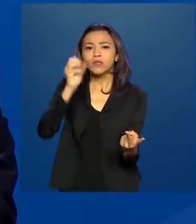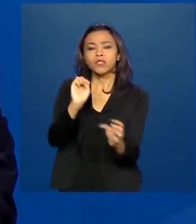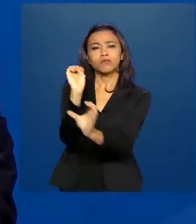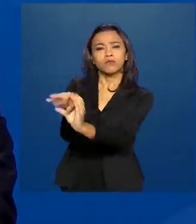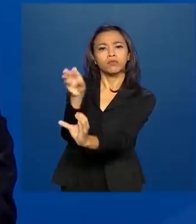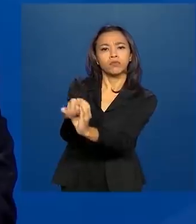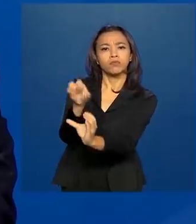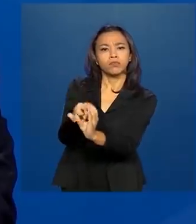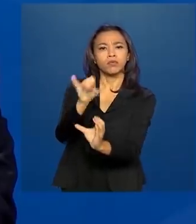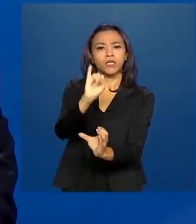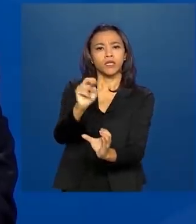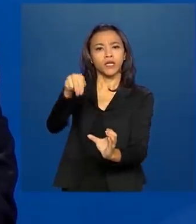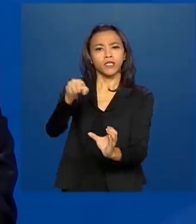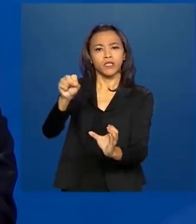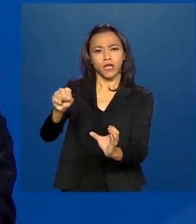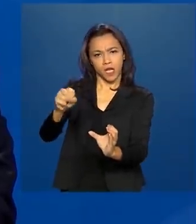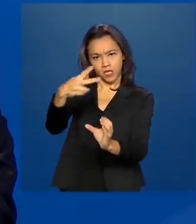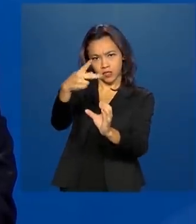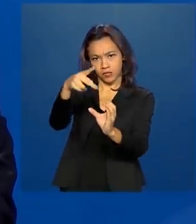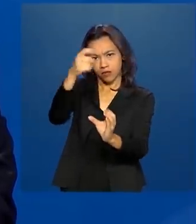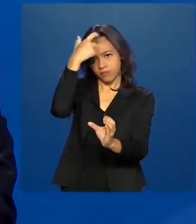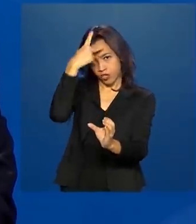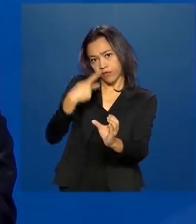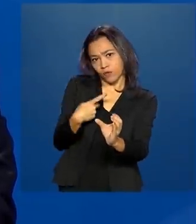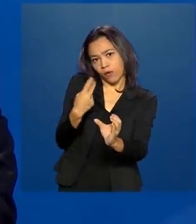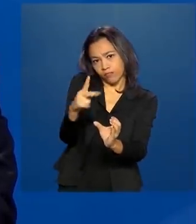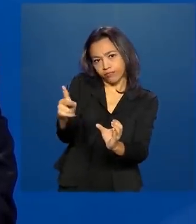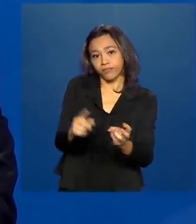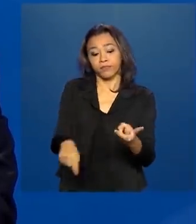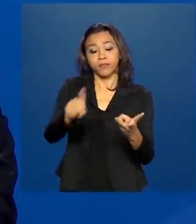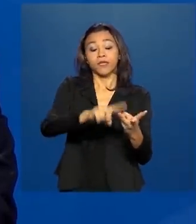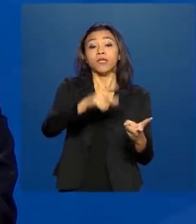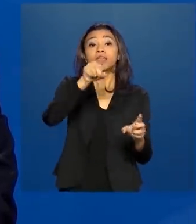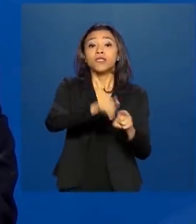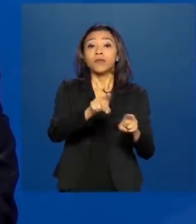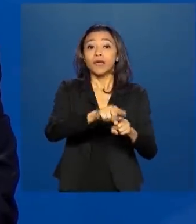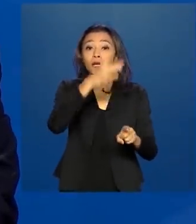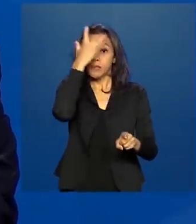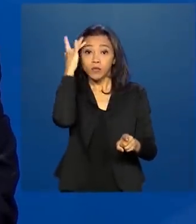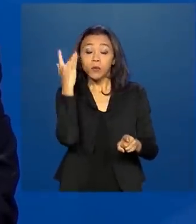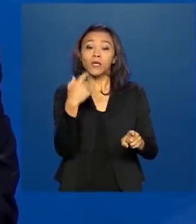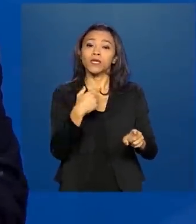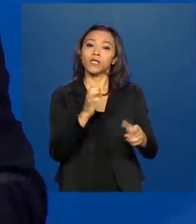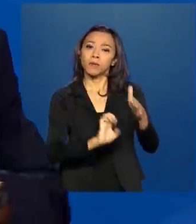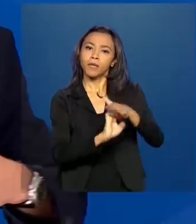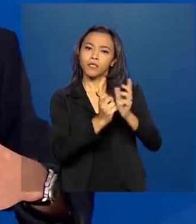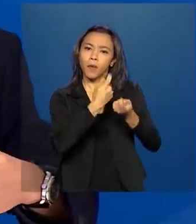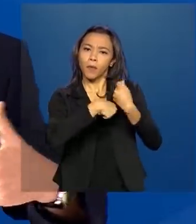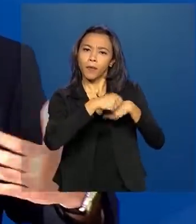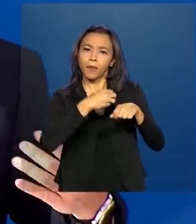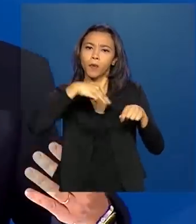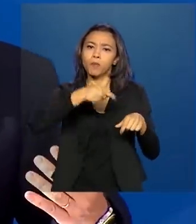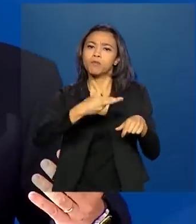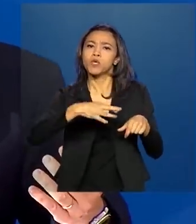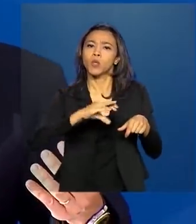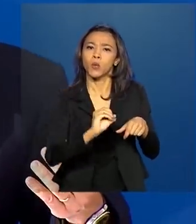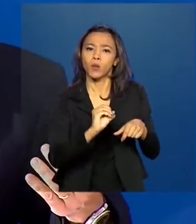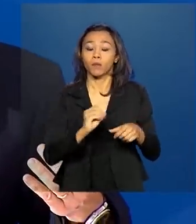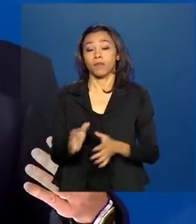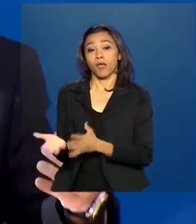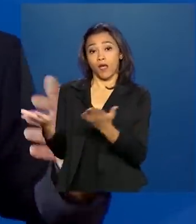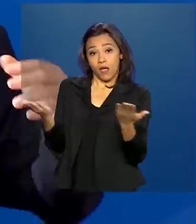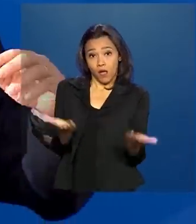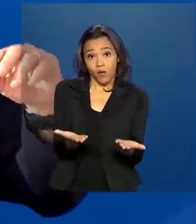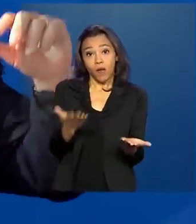INSS e o microempreendedor individual. Mas mesmo aquele que eventualmente está cadastrado no